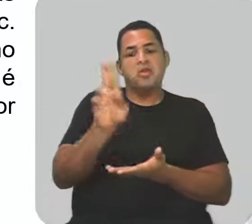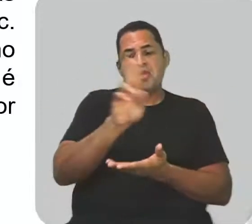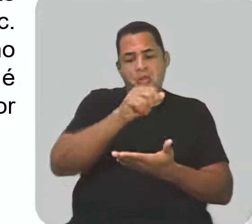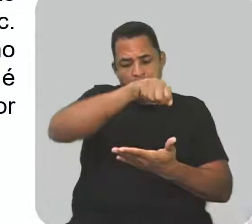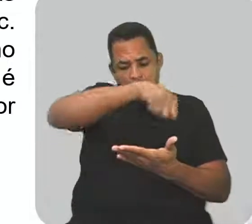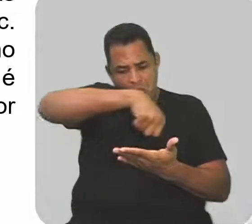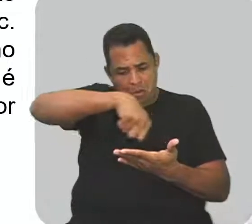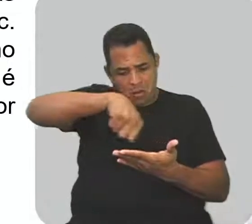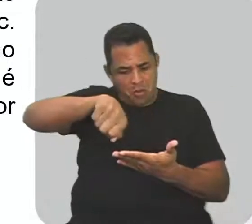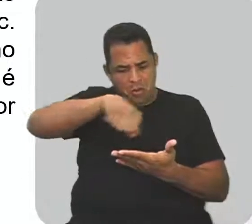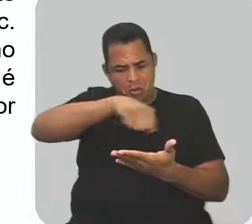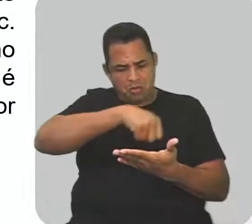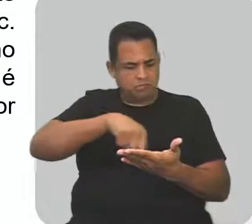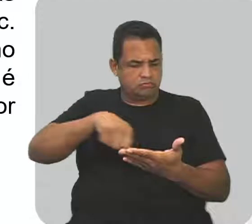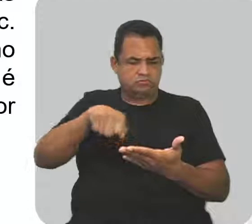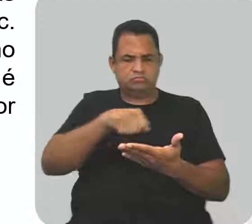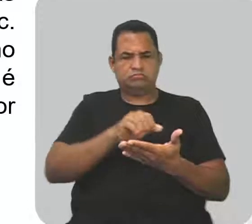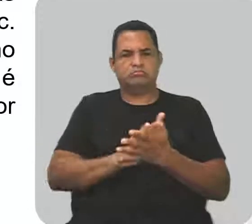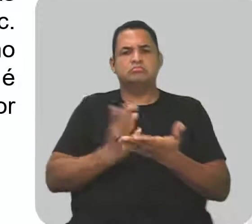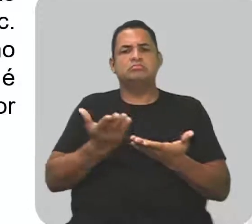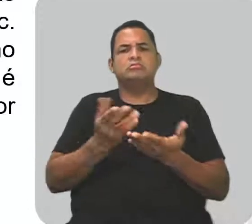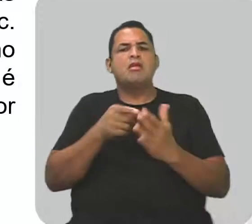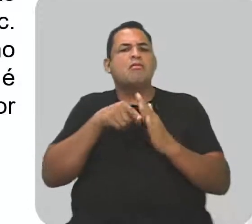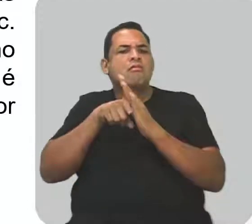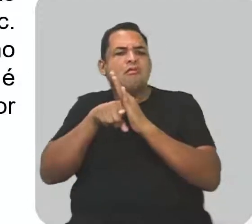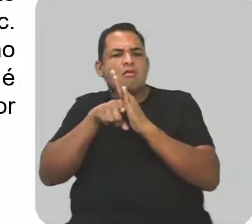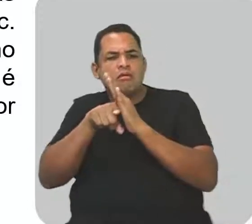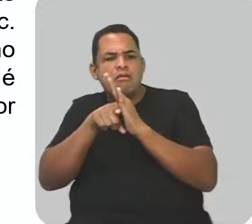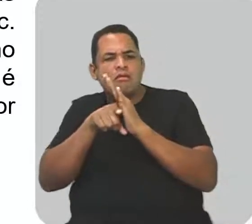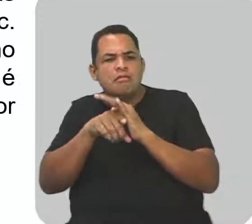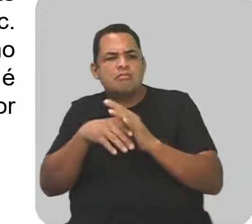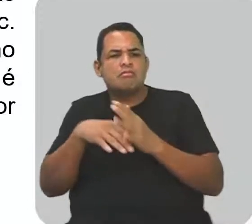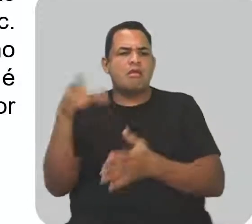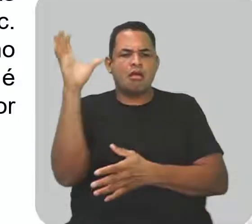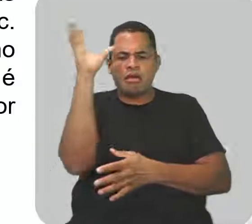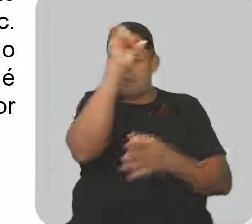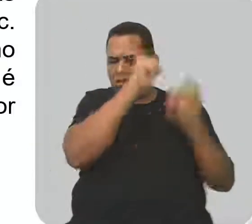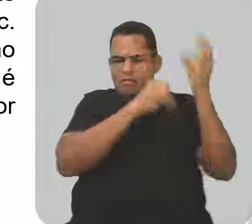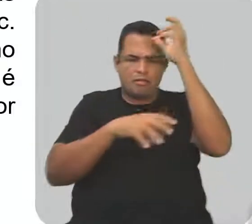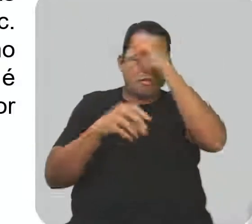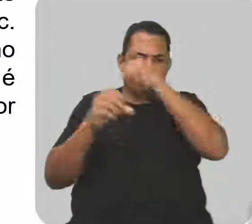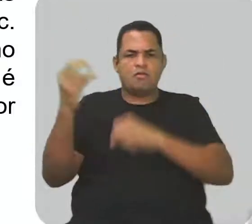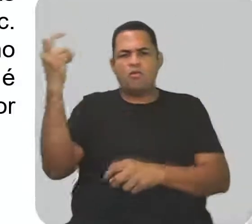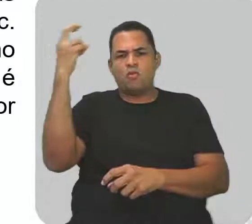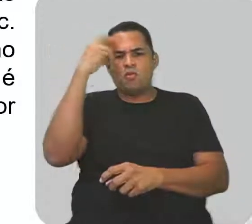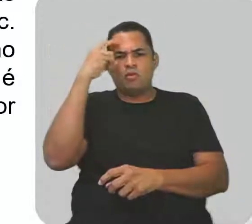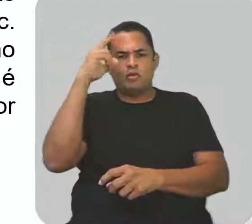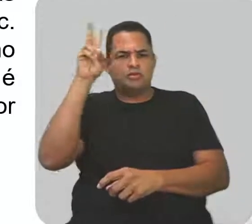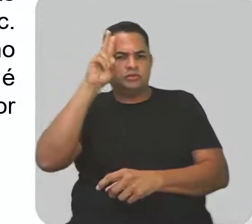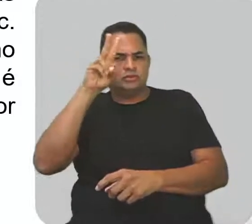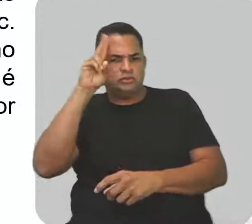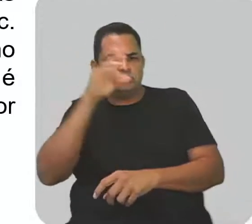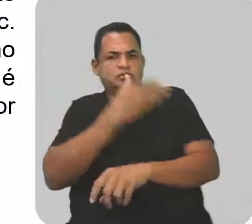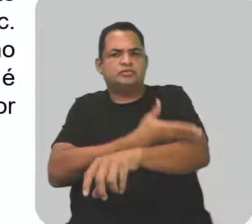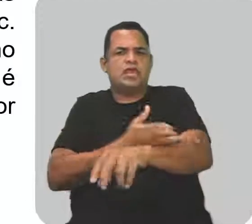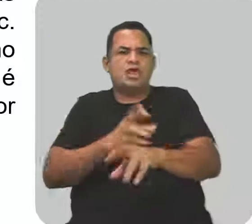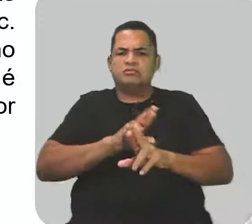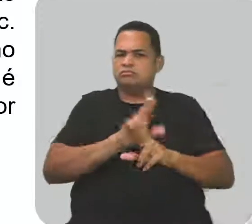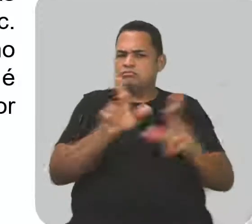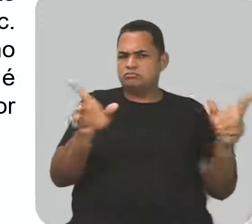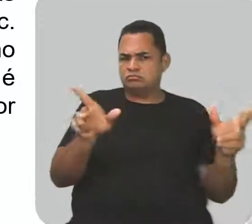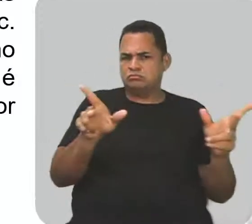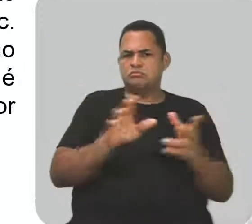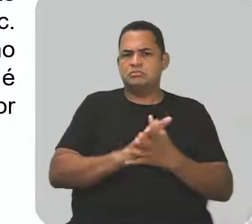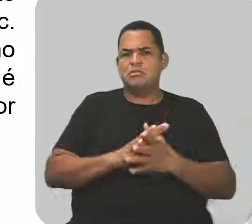dos registros escritos descobrimos e aprendemos culturas. Histórias. Hábitos diferentes.